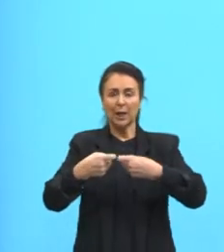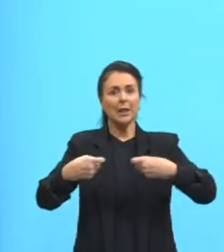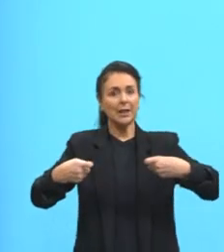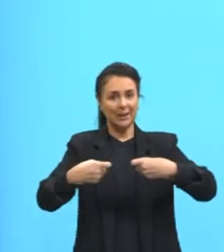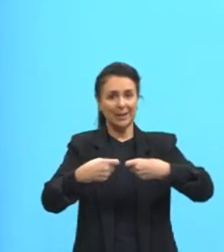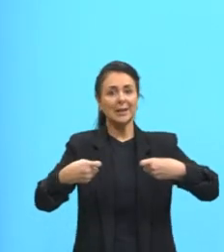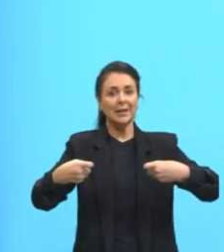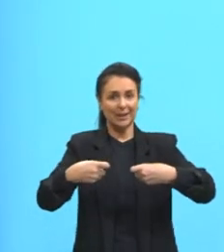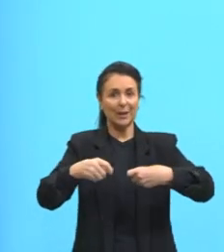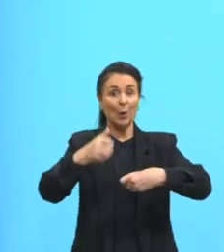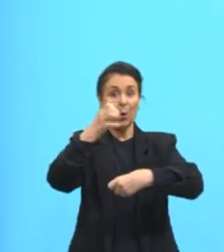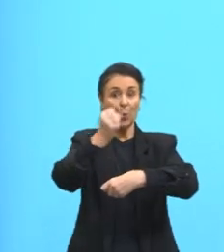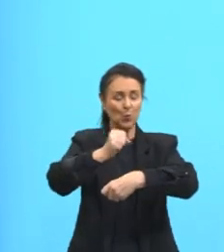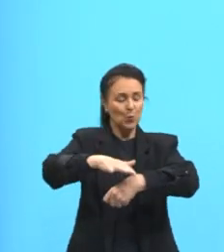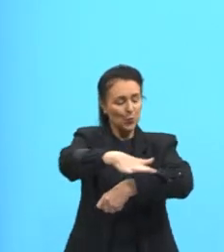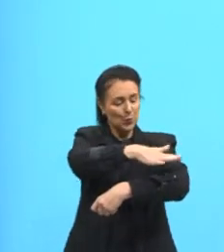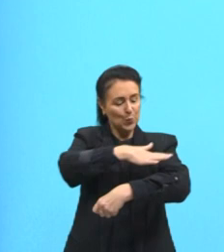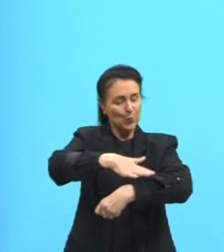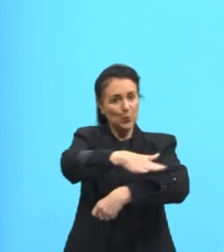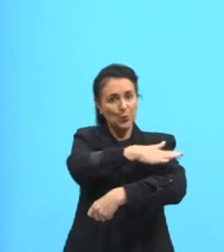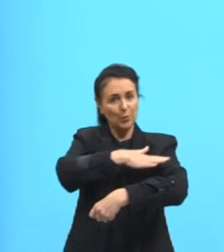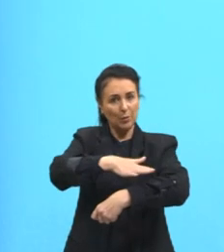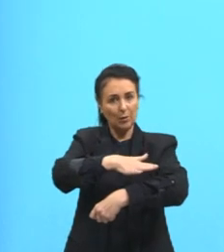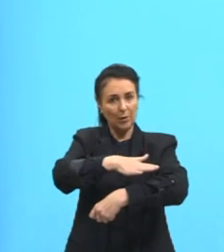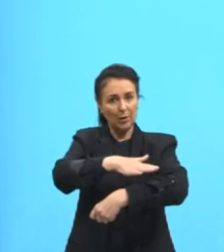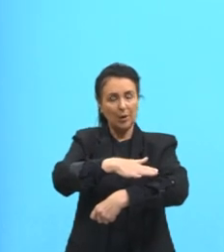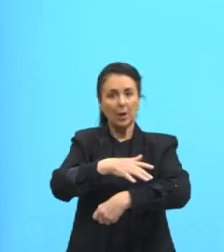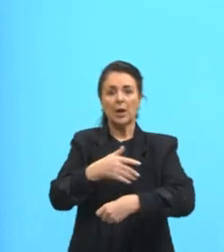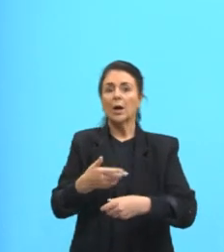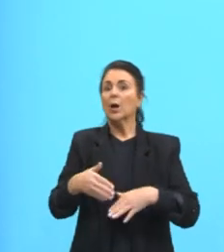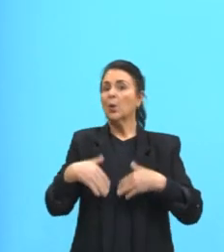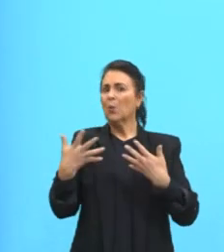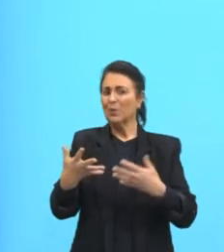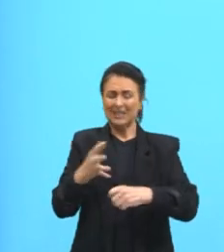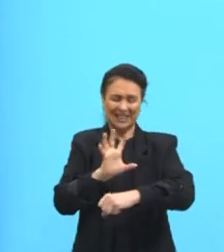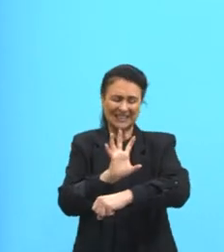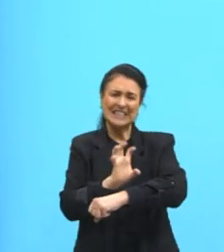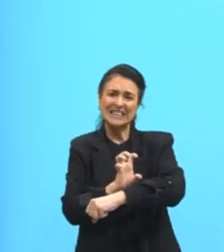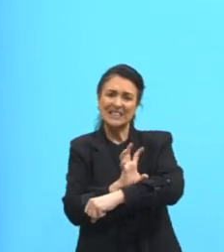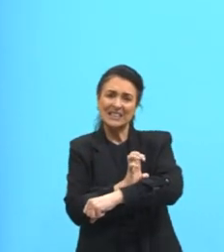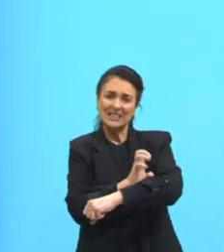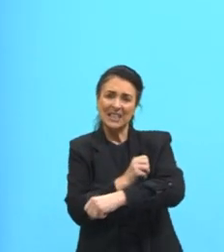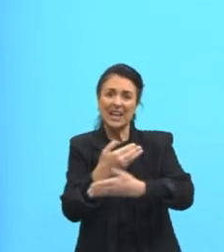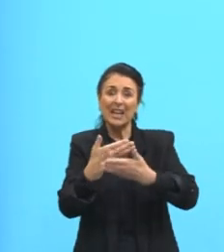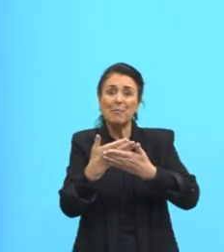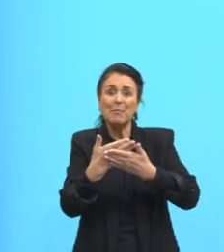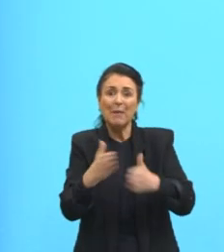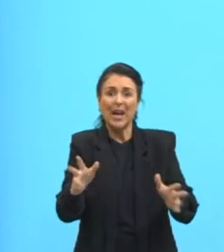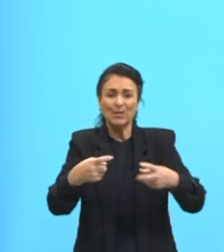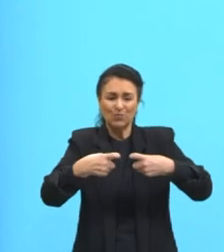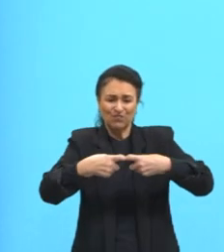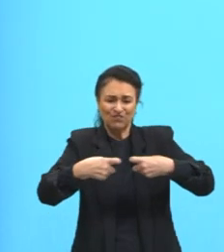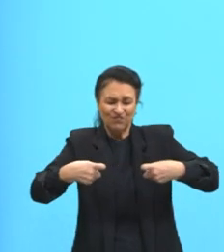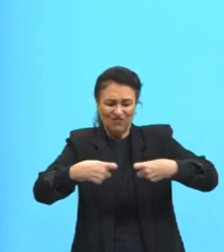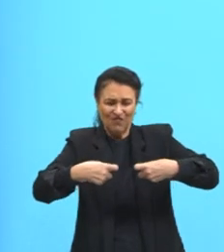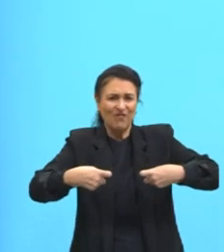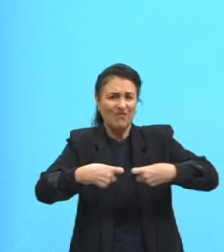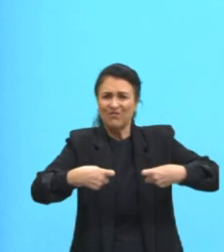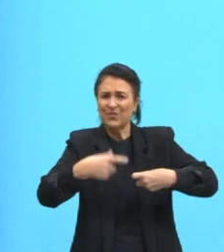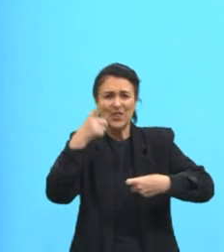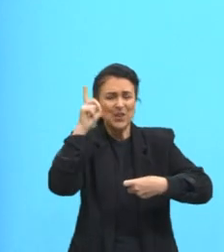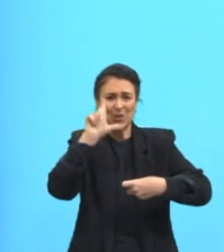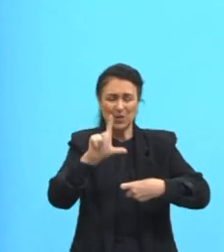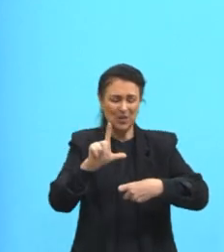aspecto macio e suave. Em contrapartida, quando está ressecada, perde sua elasticidade e se apresenta